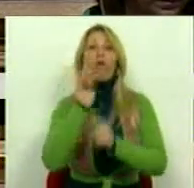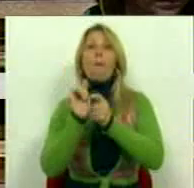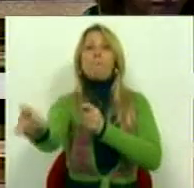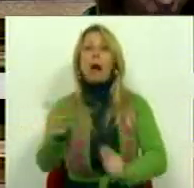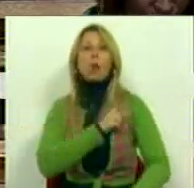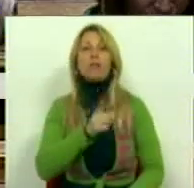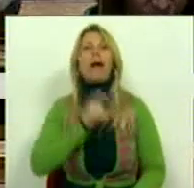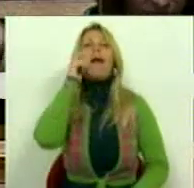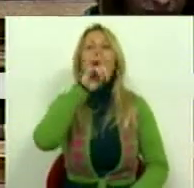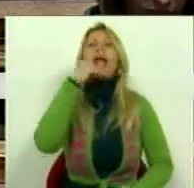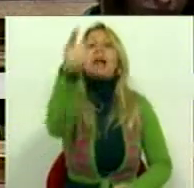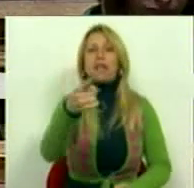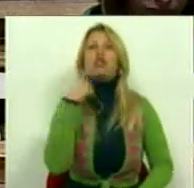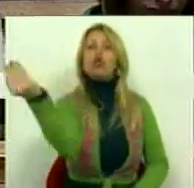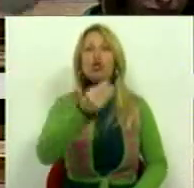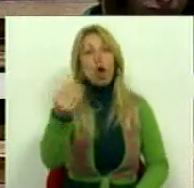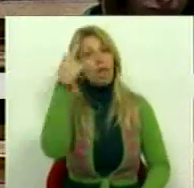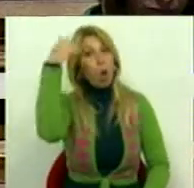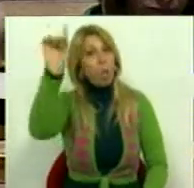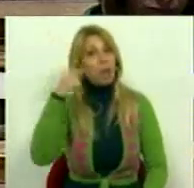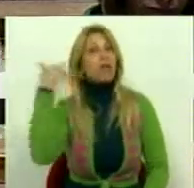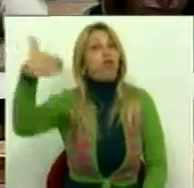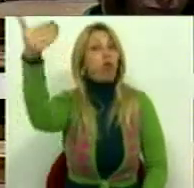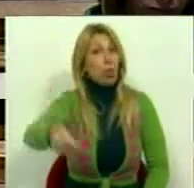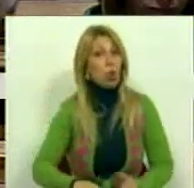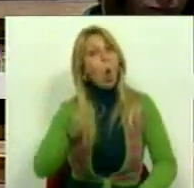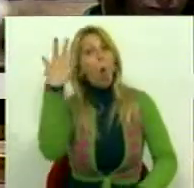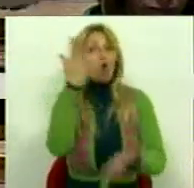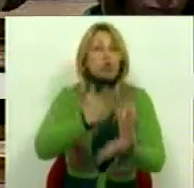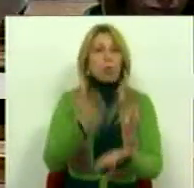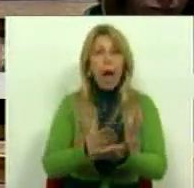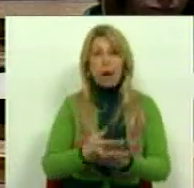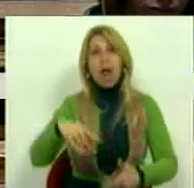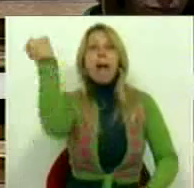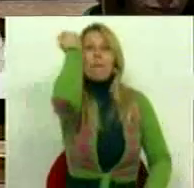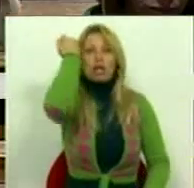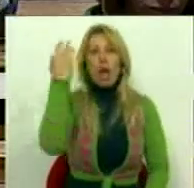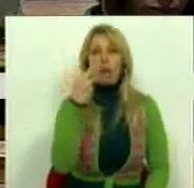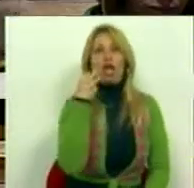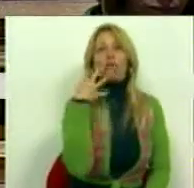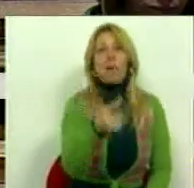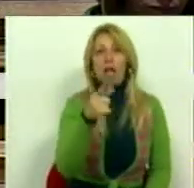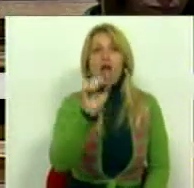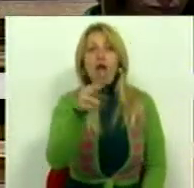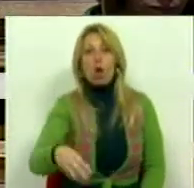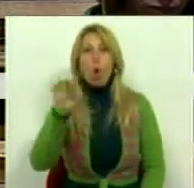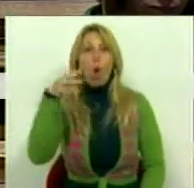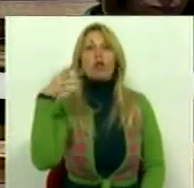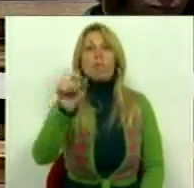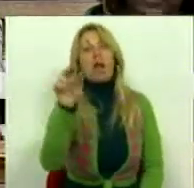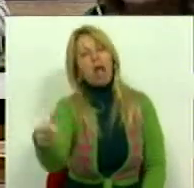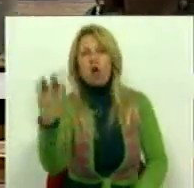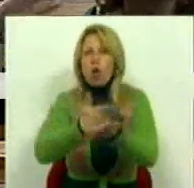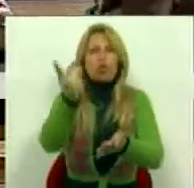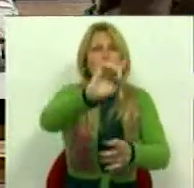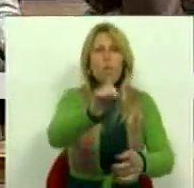pensem em ter futuro, não pensem em estudar, mestrados a 3 mil euros, 8 mil euros, não estudem, não tenham projetos de vida nem de família.